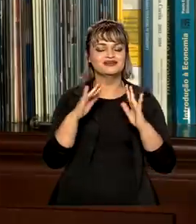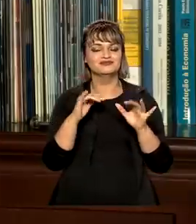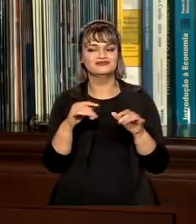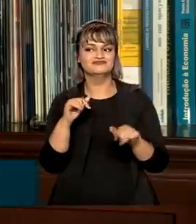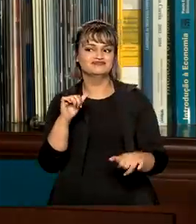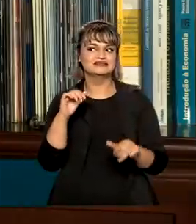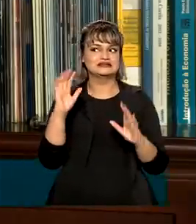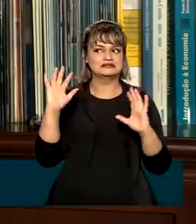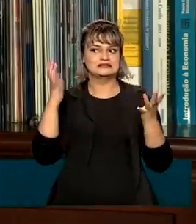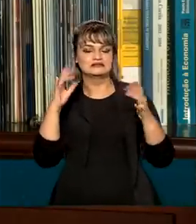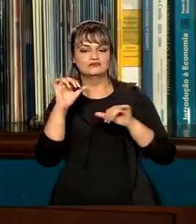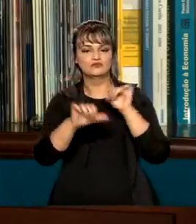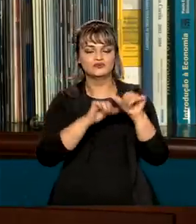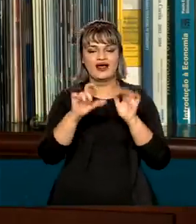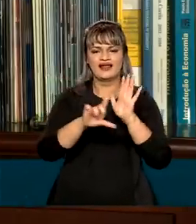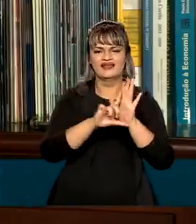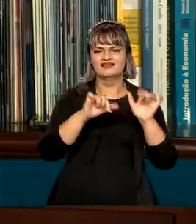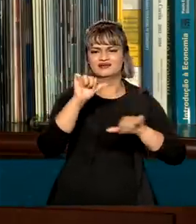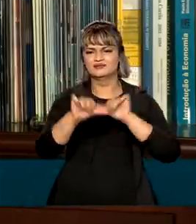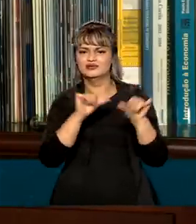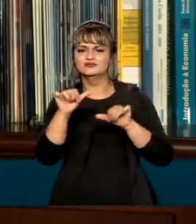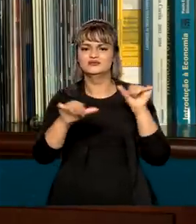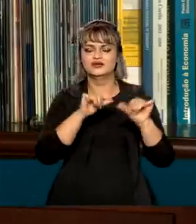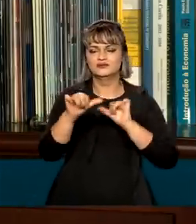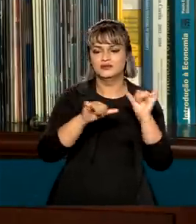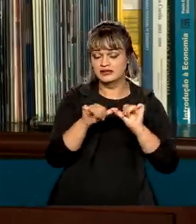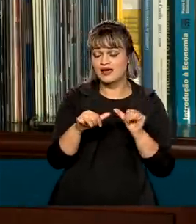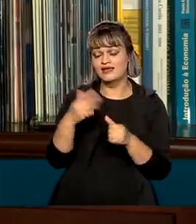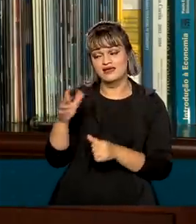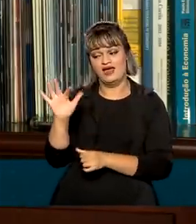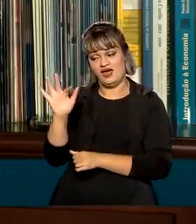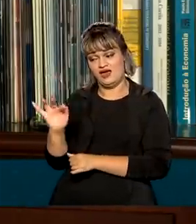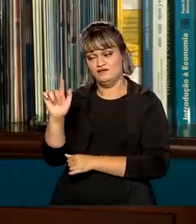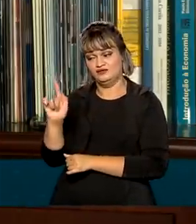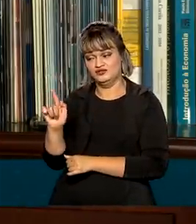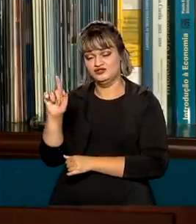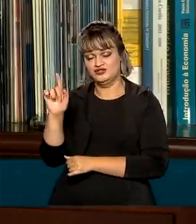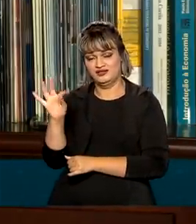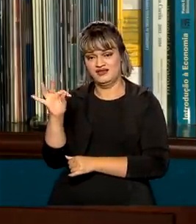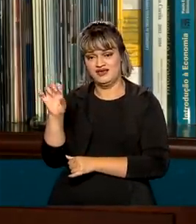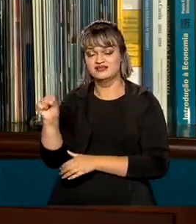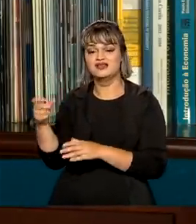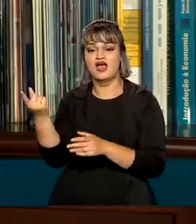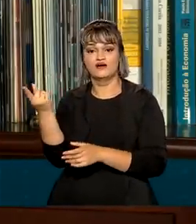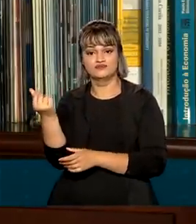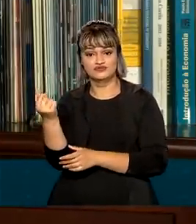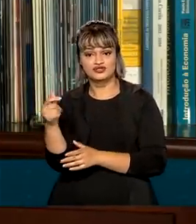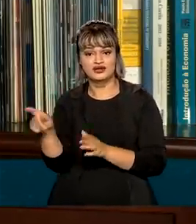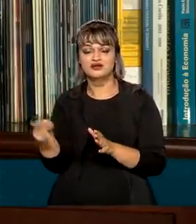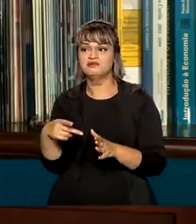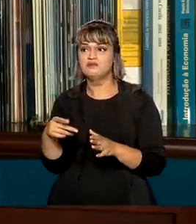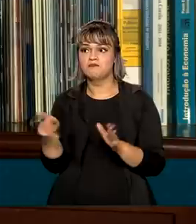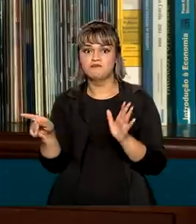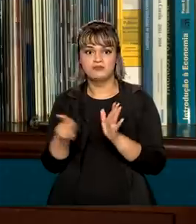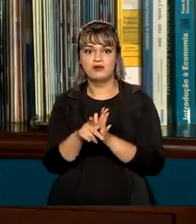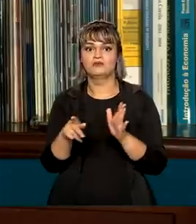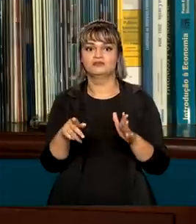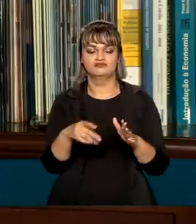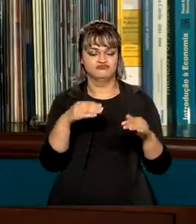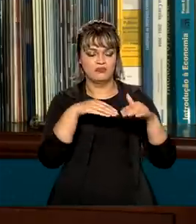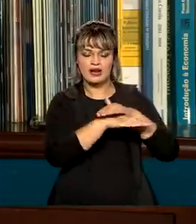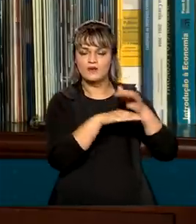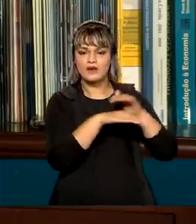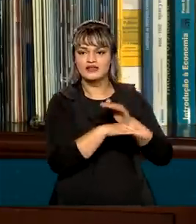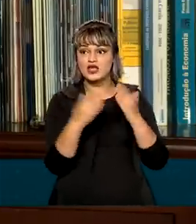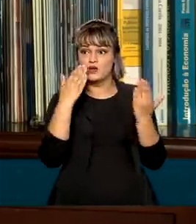momento na legislação. E virou o grande fundo da América Latina, o maior fundo